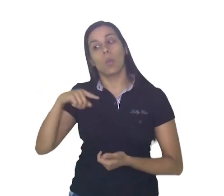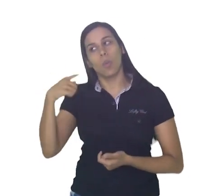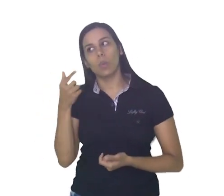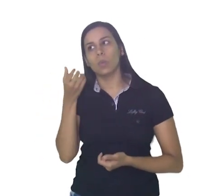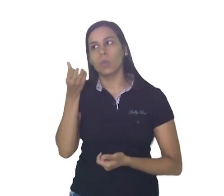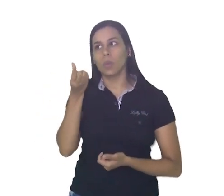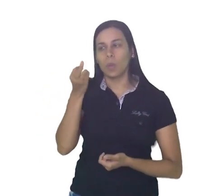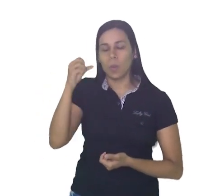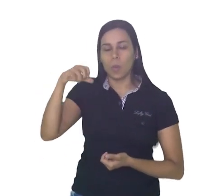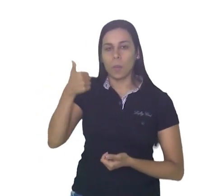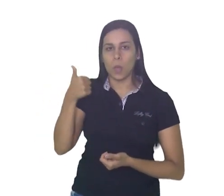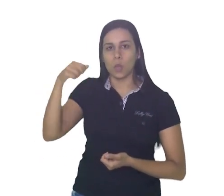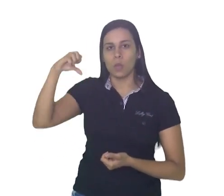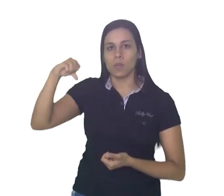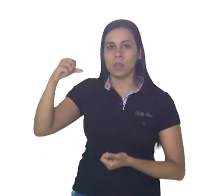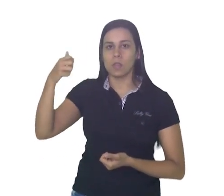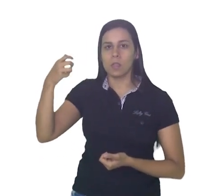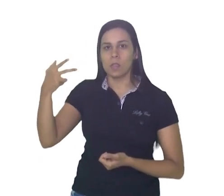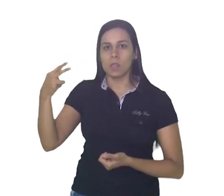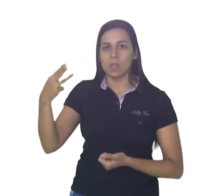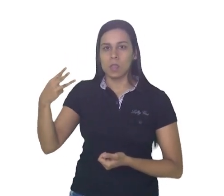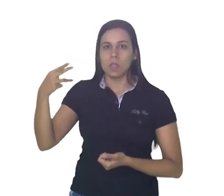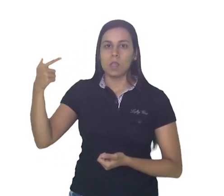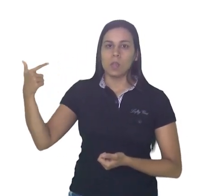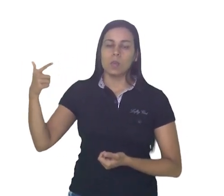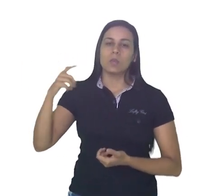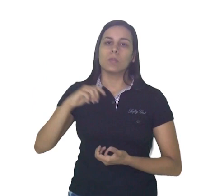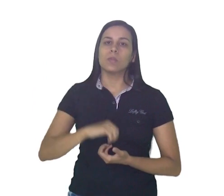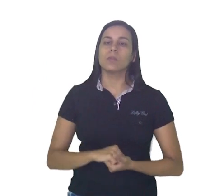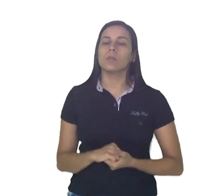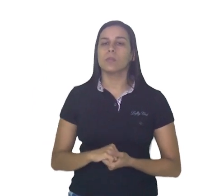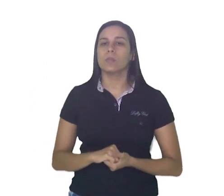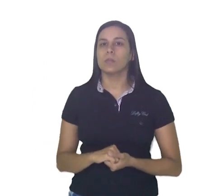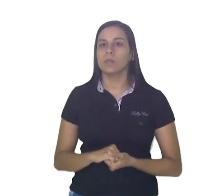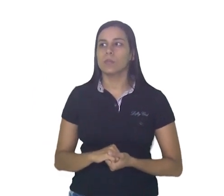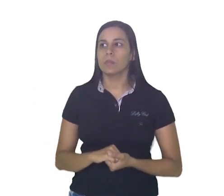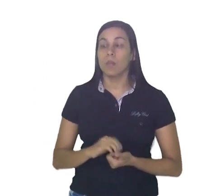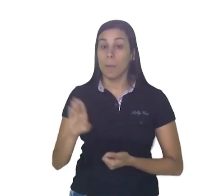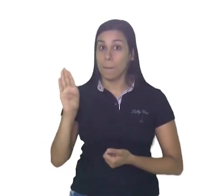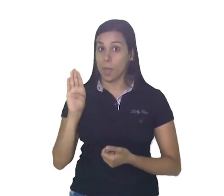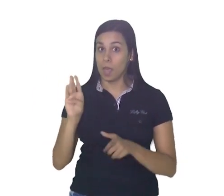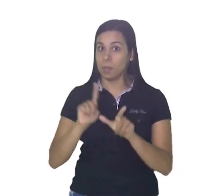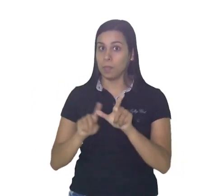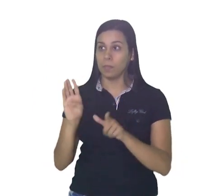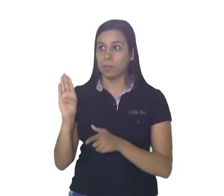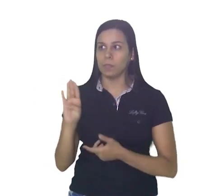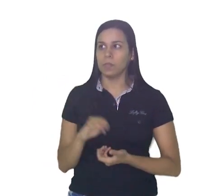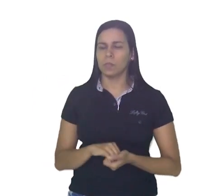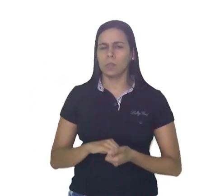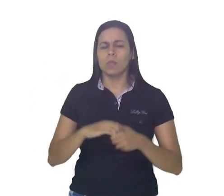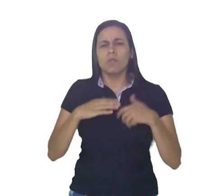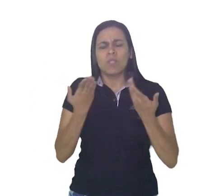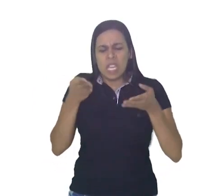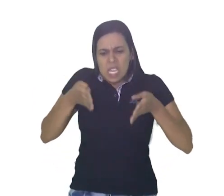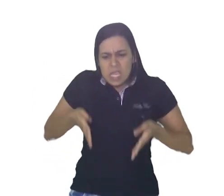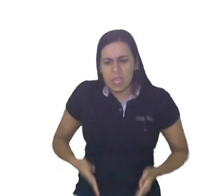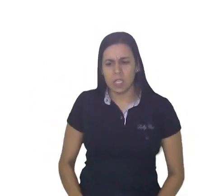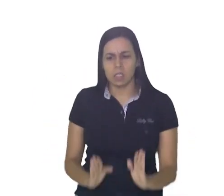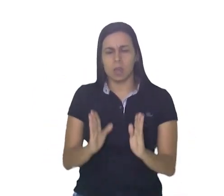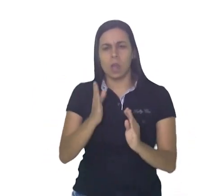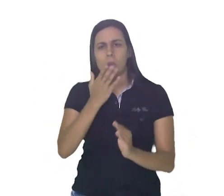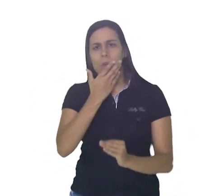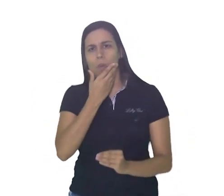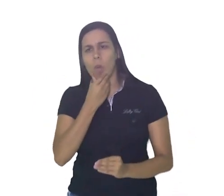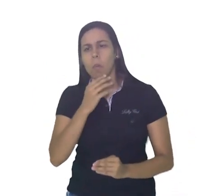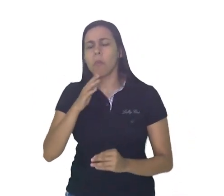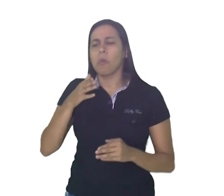nós teremos 1932. Letra B. De acordo com o texto, em que ano Santos Dumont nasceu e em que